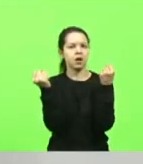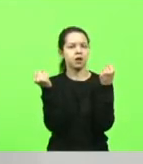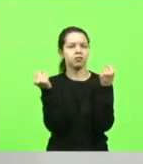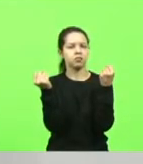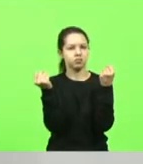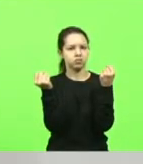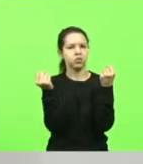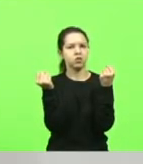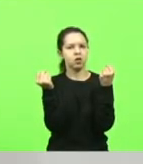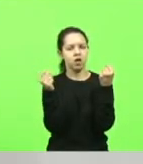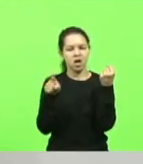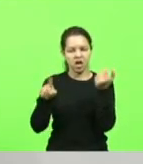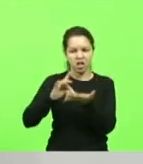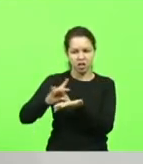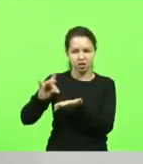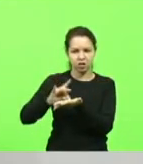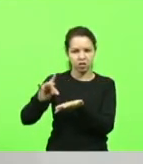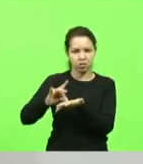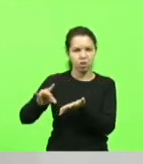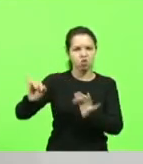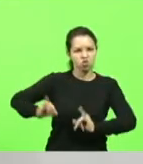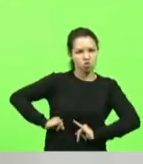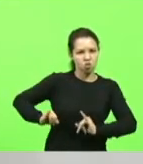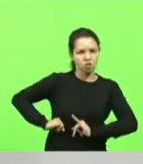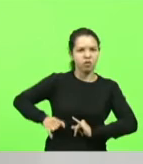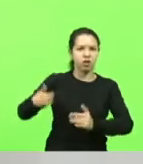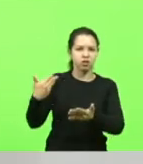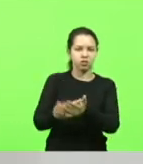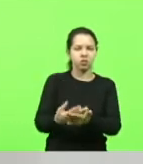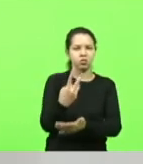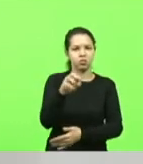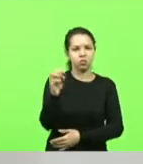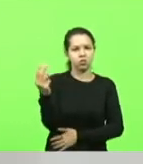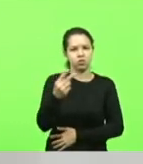fazer o inimigo sangrar até 2022. Muito obrigado.